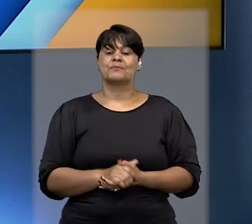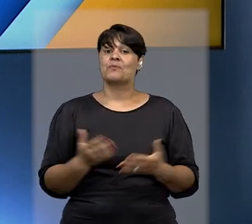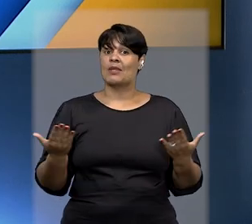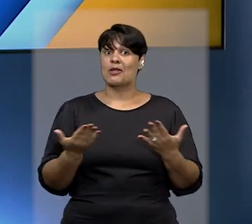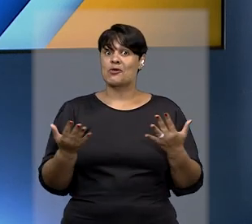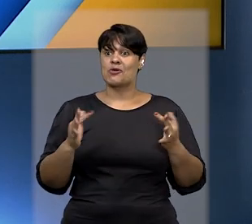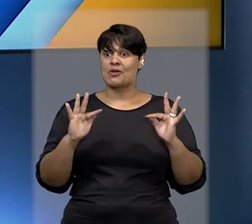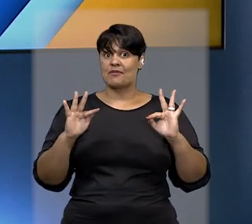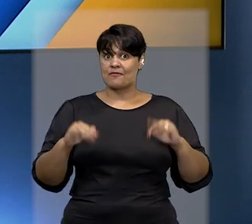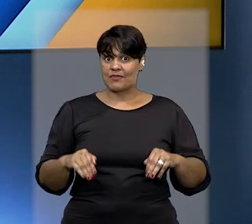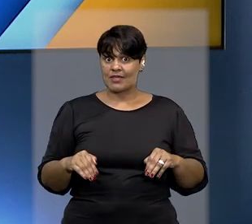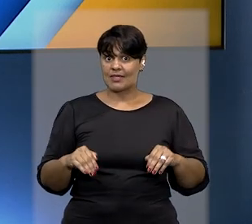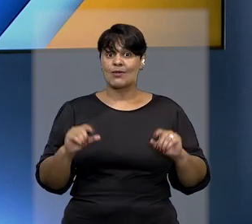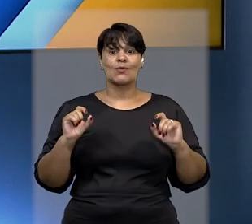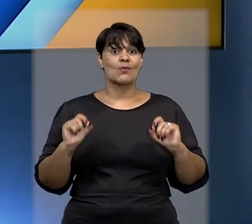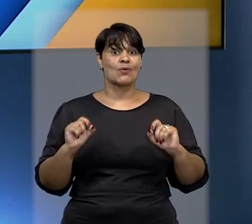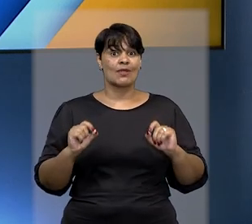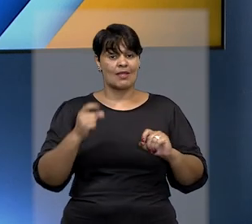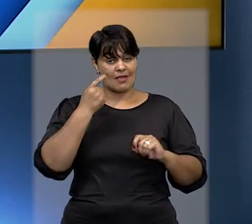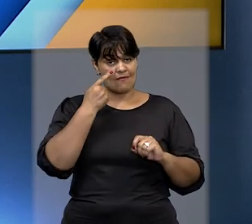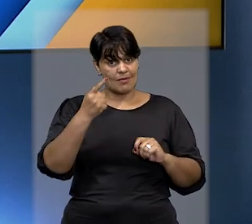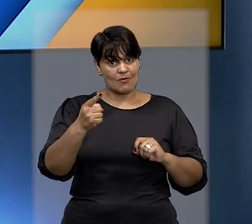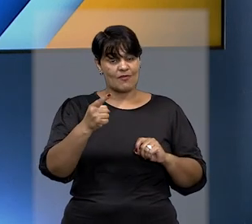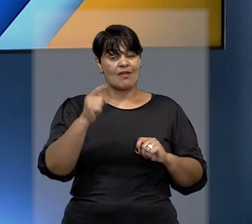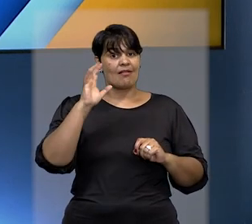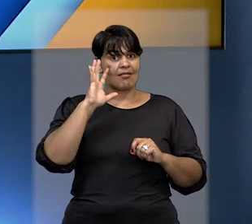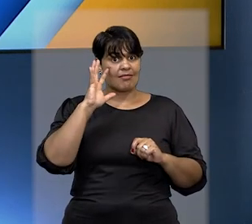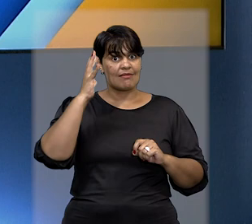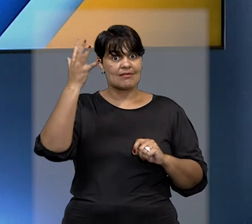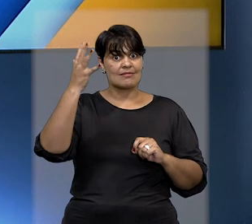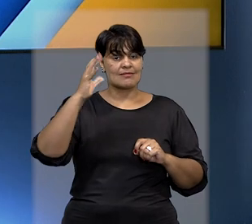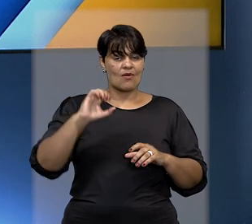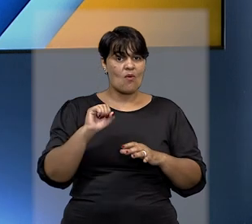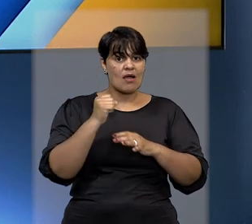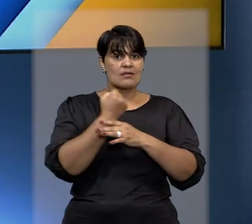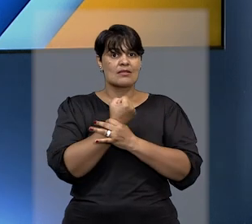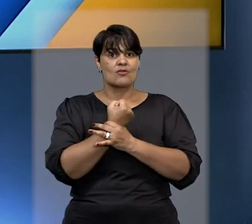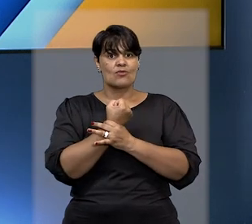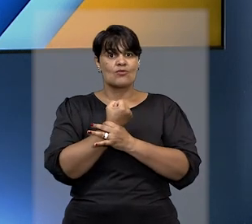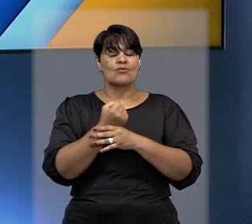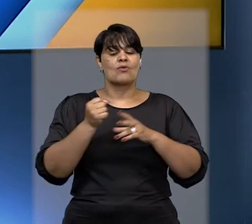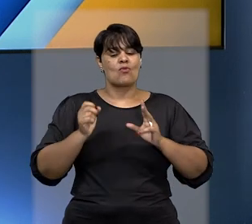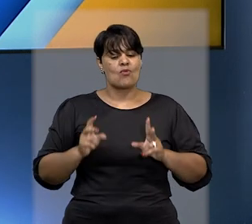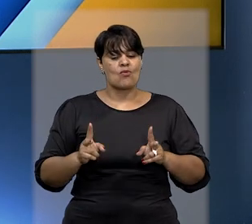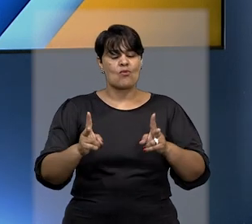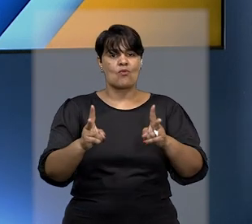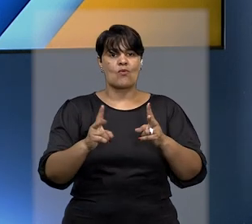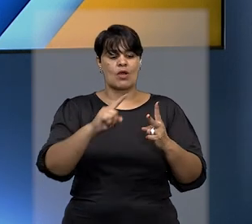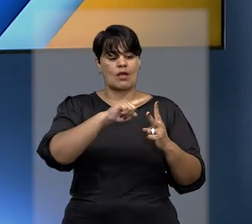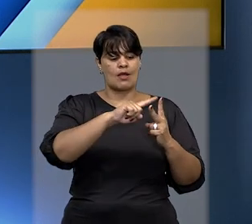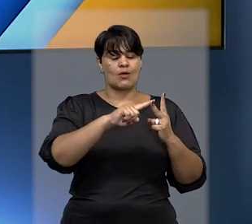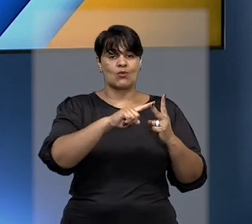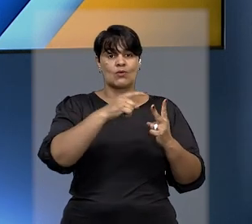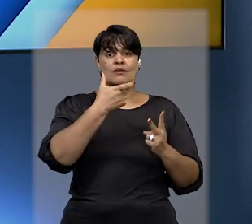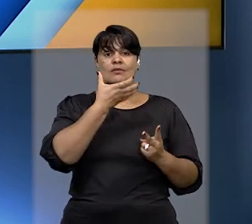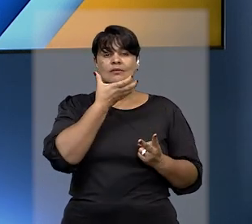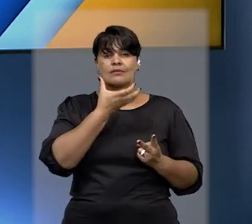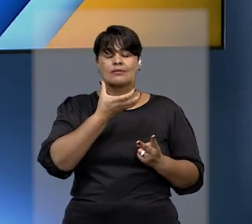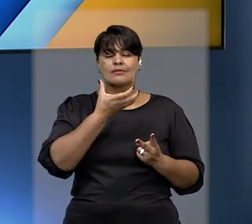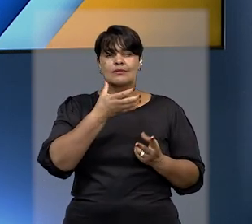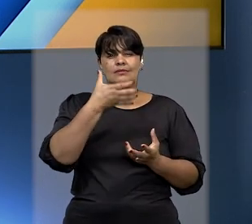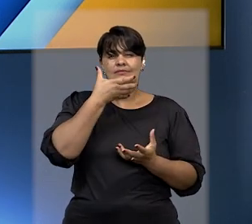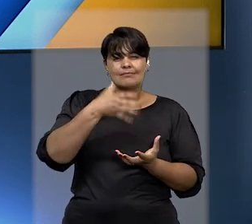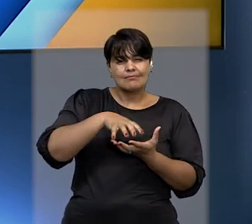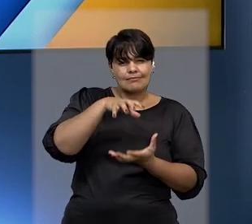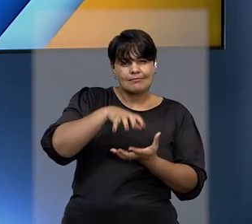STJ Notícias, nós vamos conferir decisão que assegurou a permanência de duas idosas em um imóvel que